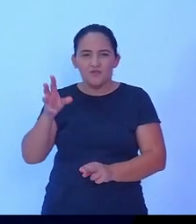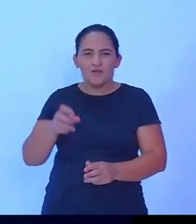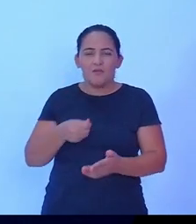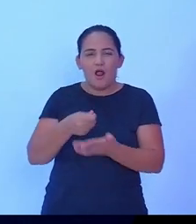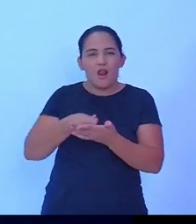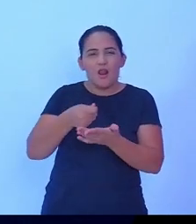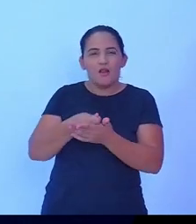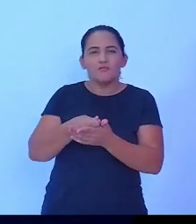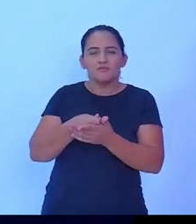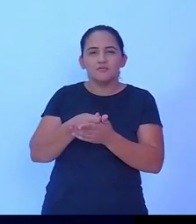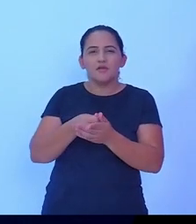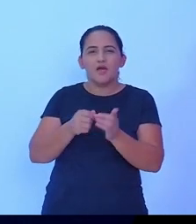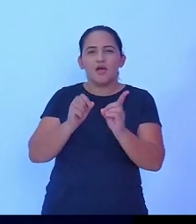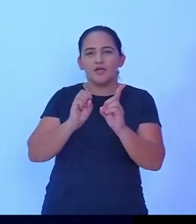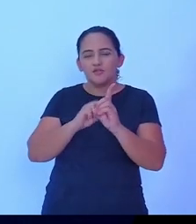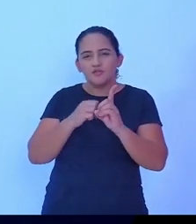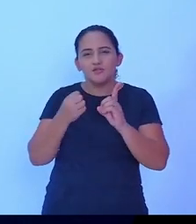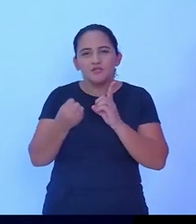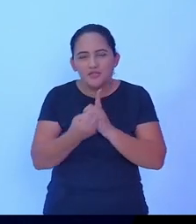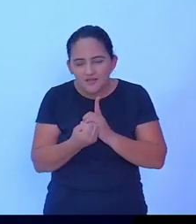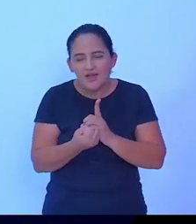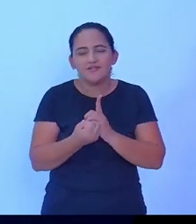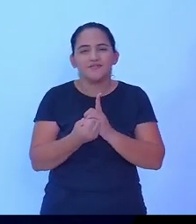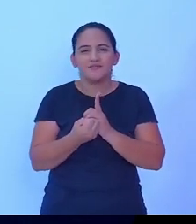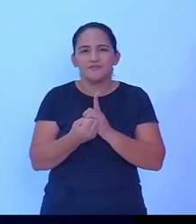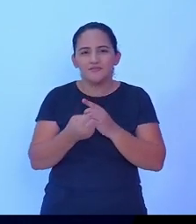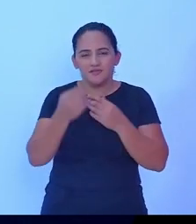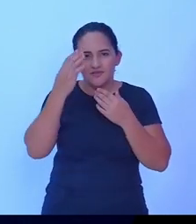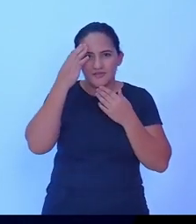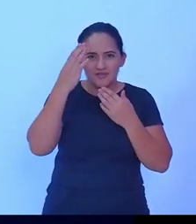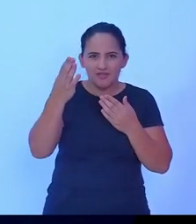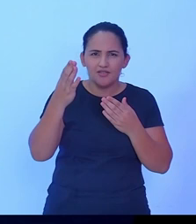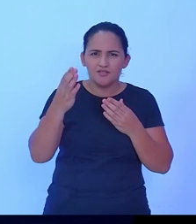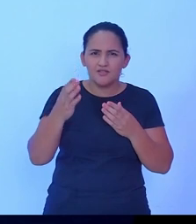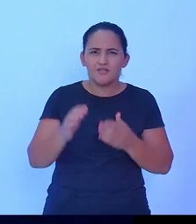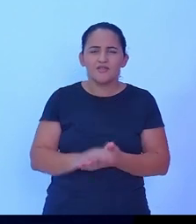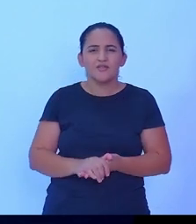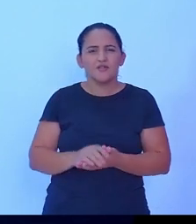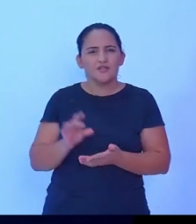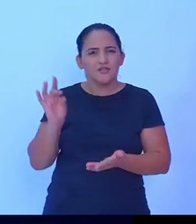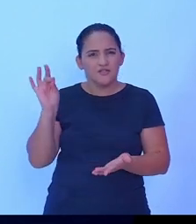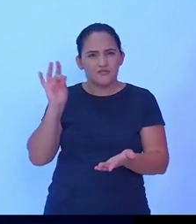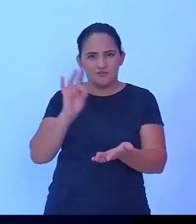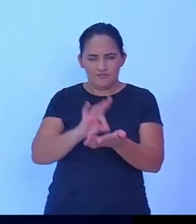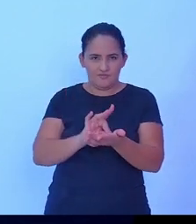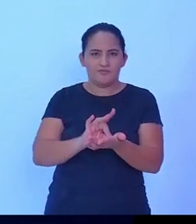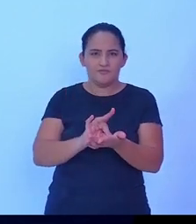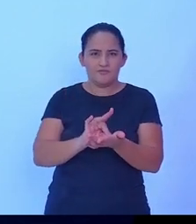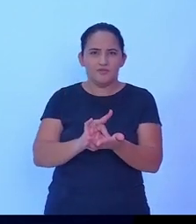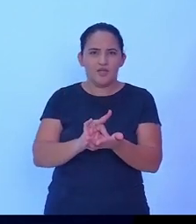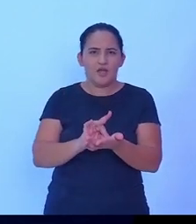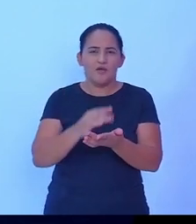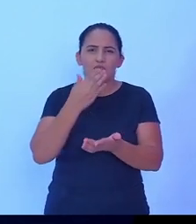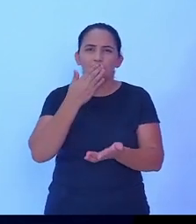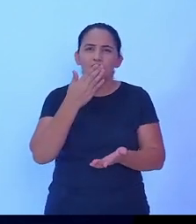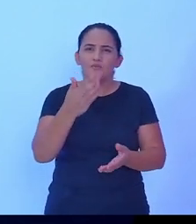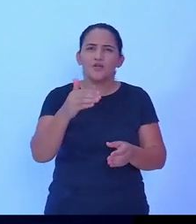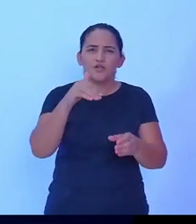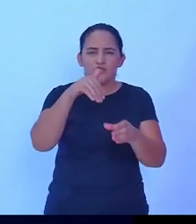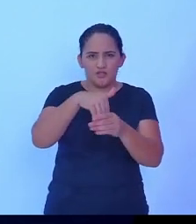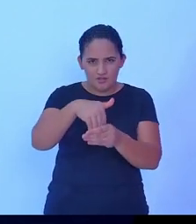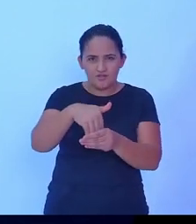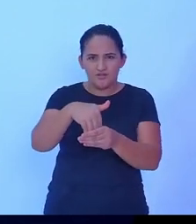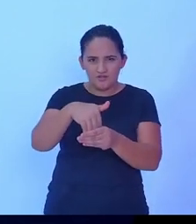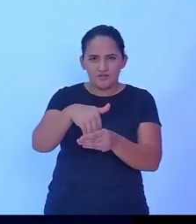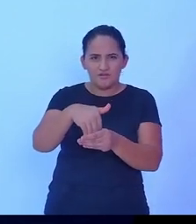eu agradeço de coração e nós temos hoje eu peço voto para nossa nominata a vereadores a melhor nominata